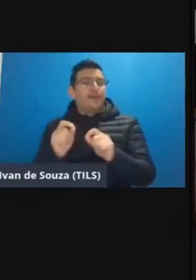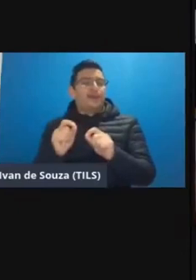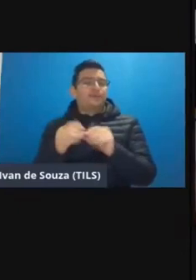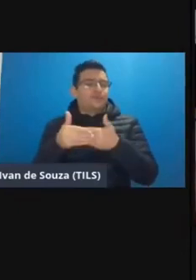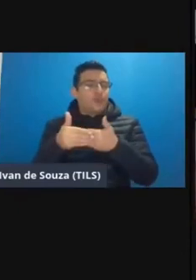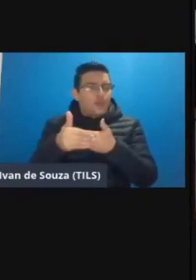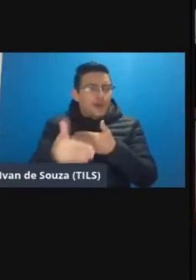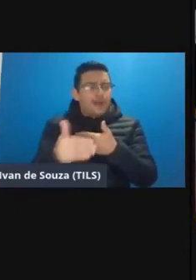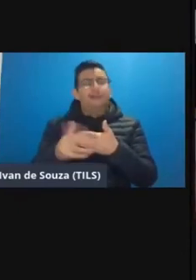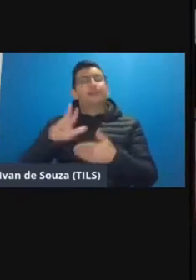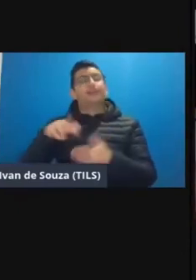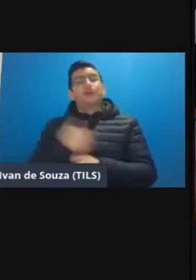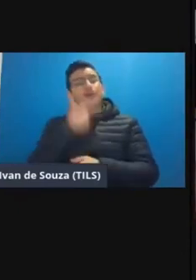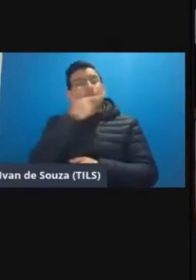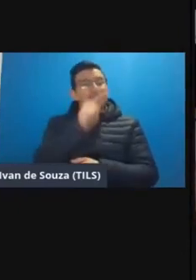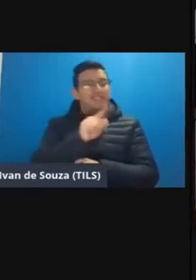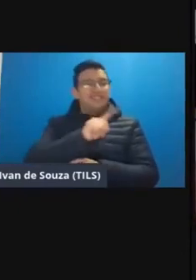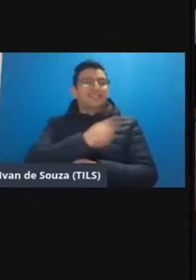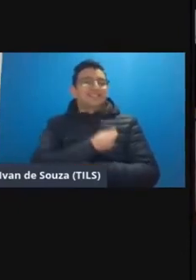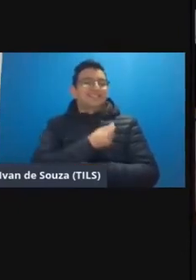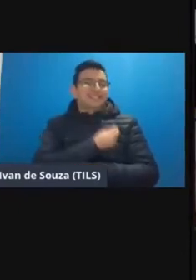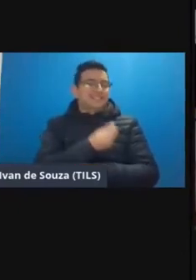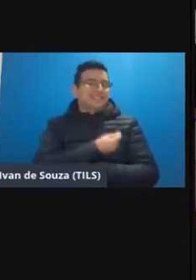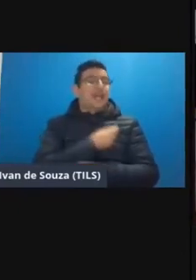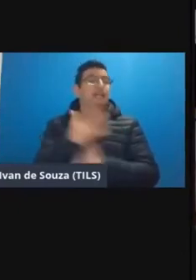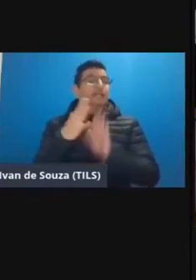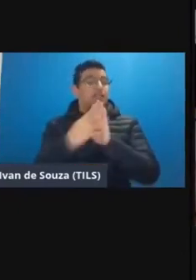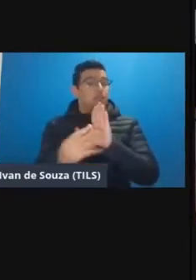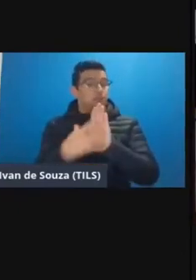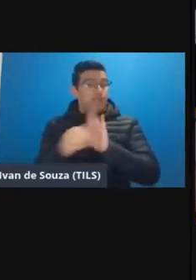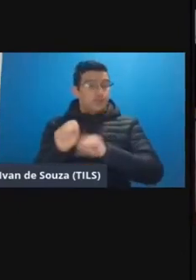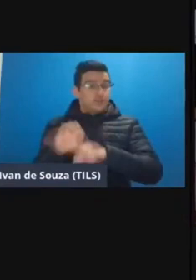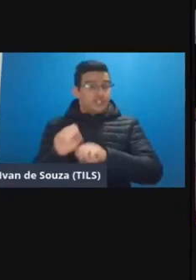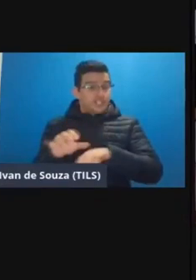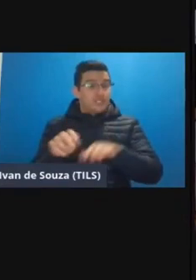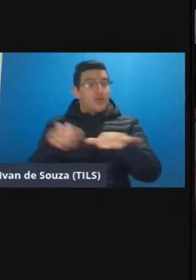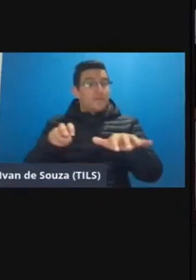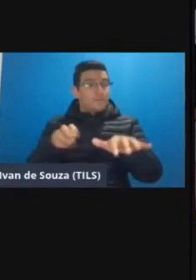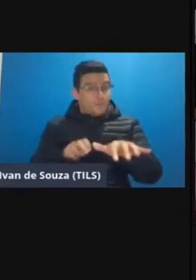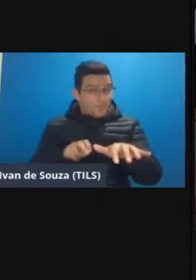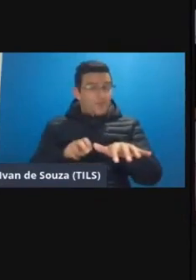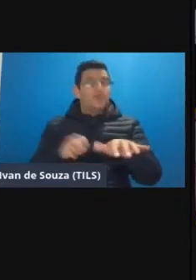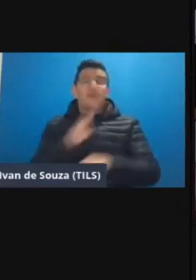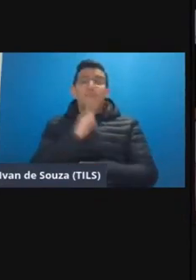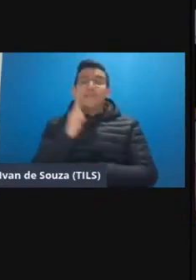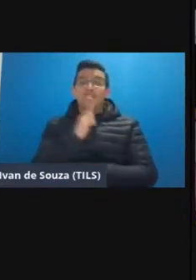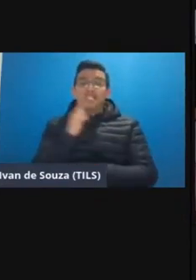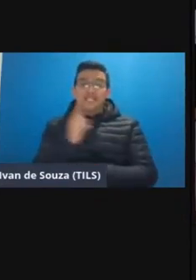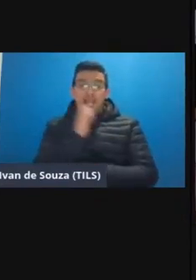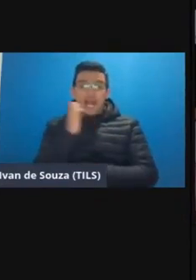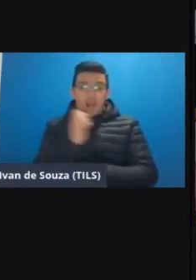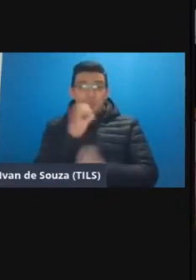prorrogadas né prorrogadas para que pudéssemos estar nesse modelo de ensino remoto emergencial esse é um